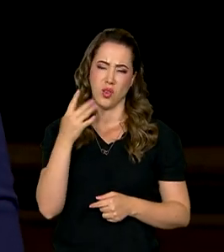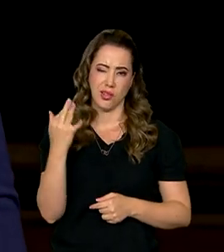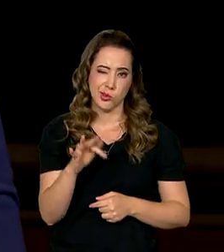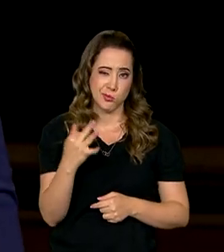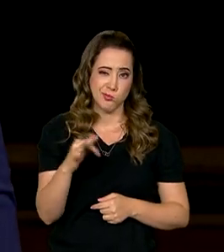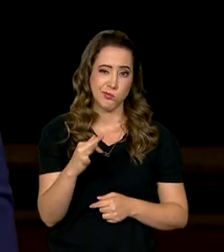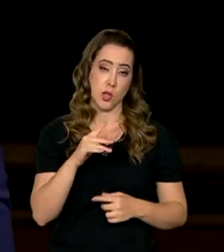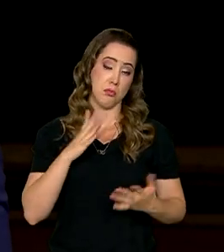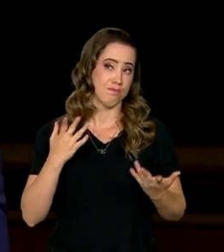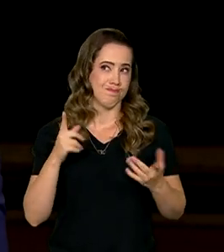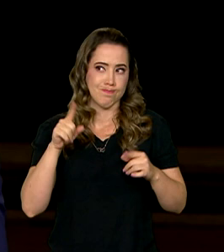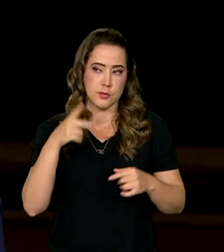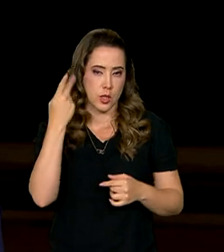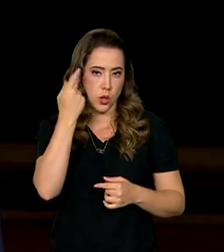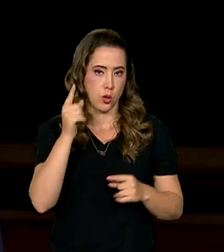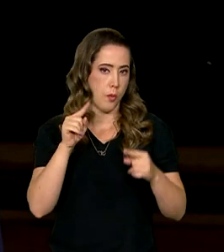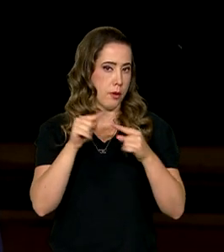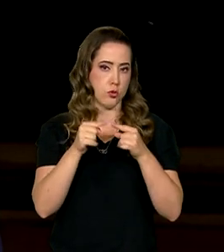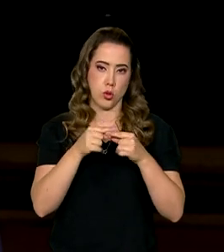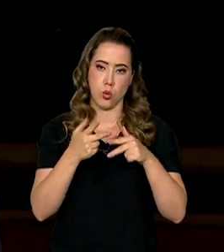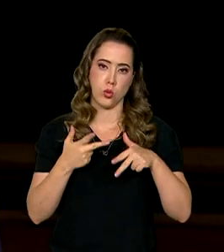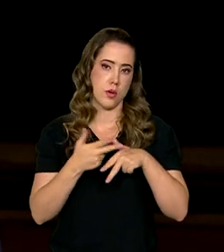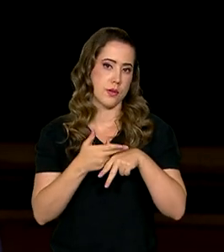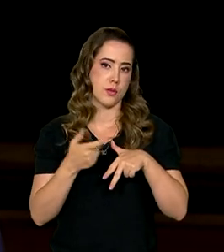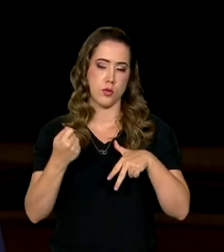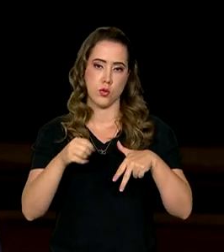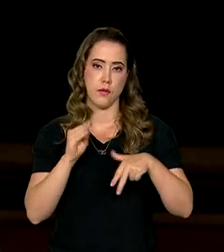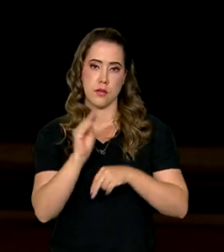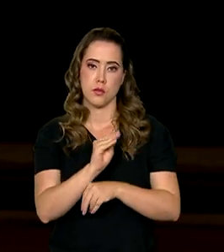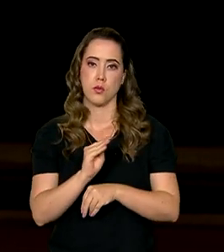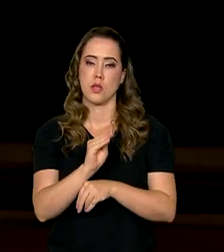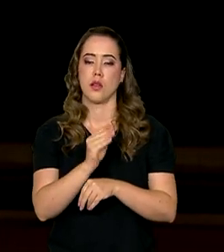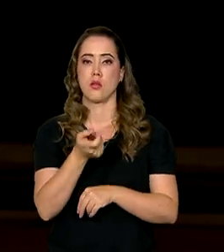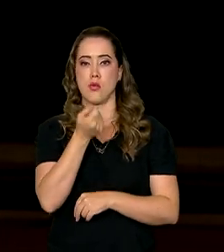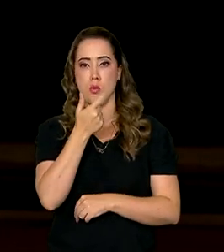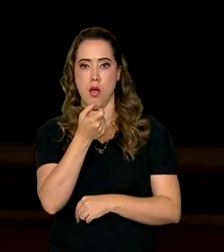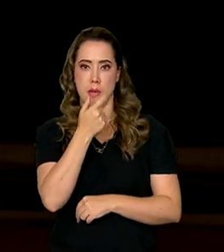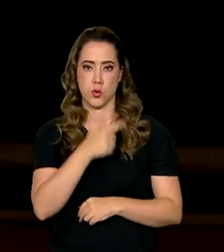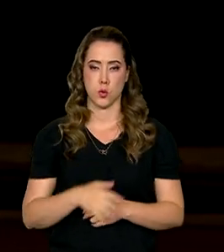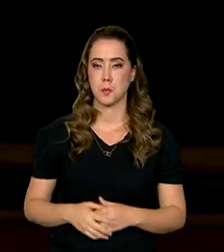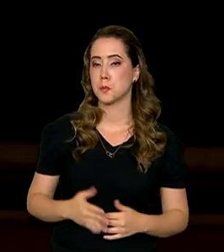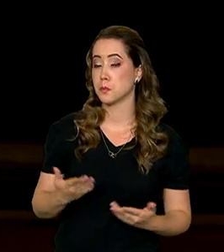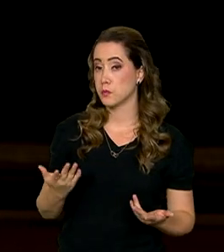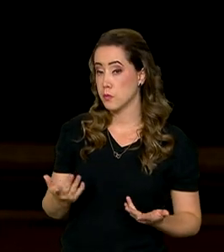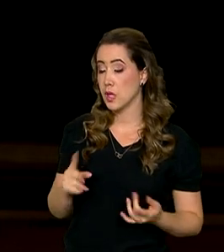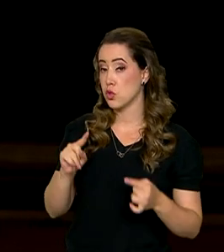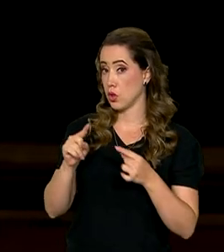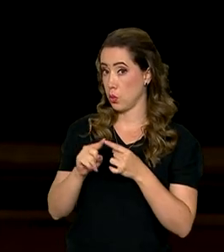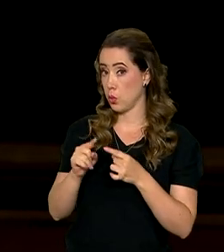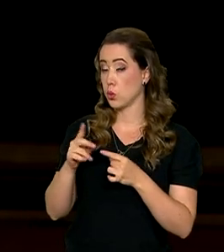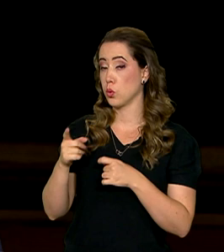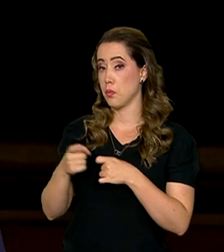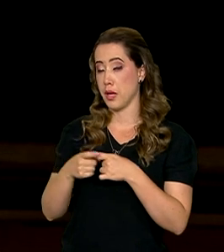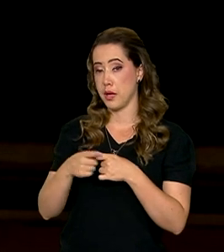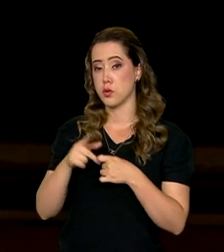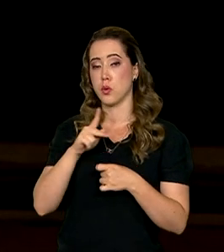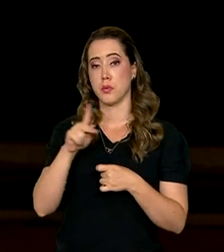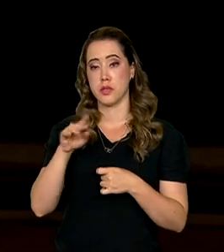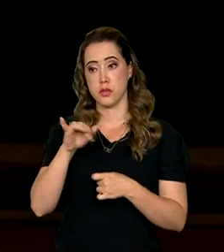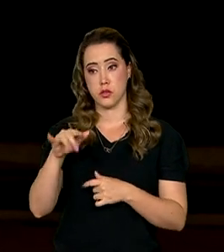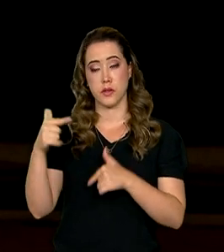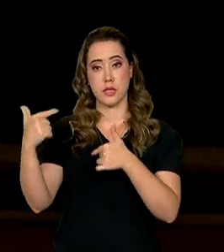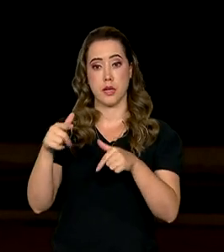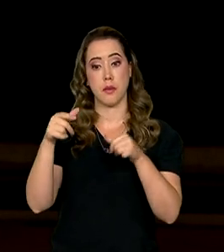o período pós-cirúrgico que estão sendo tratadas com medicamentos. Por recomendações médicas, o presidente vai